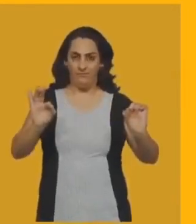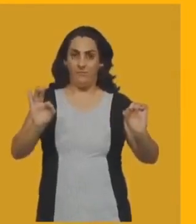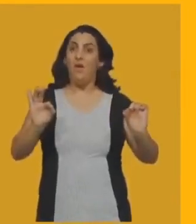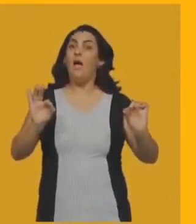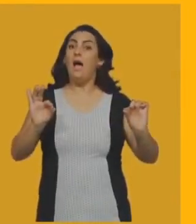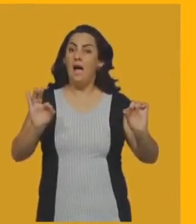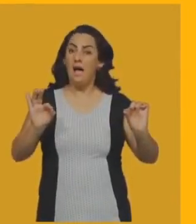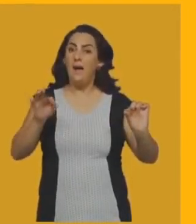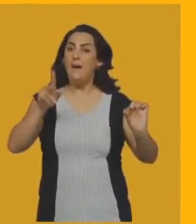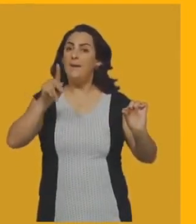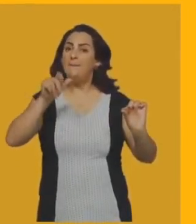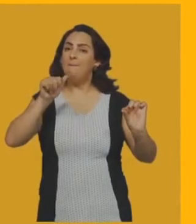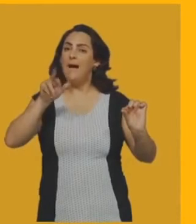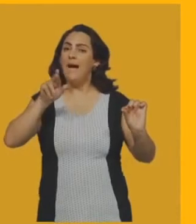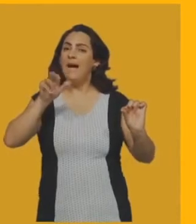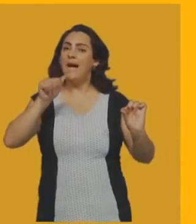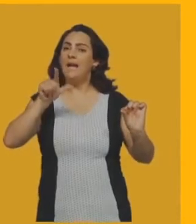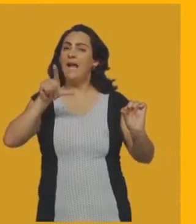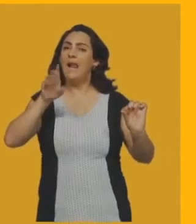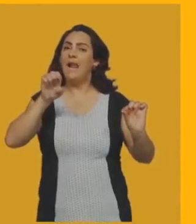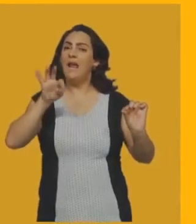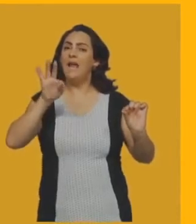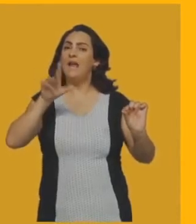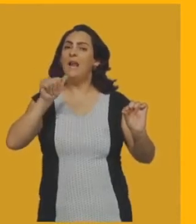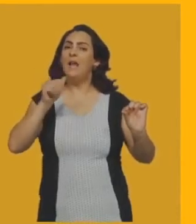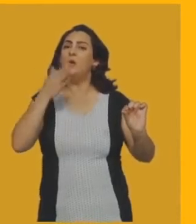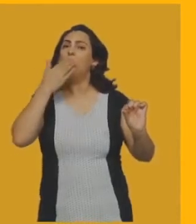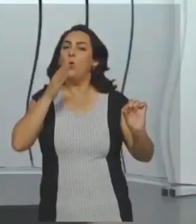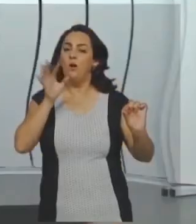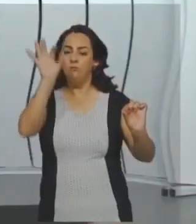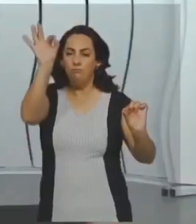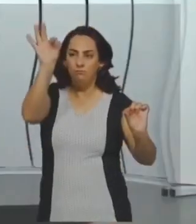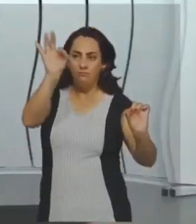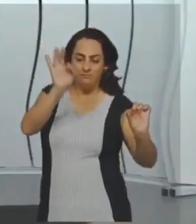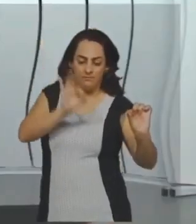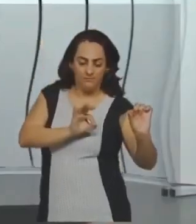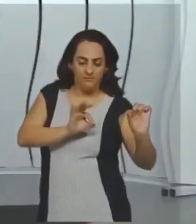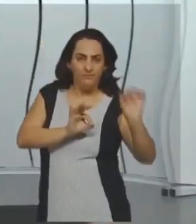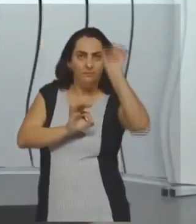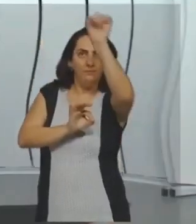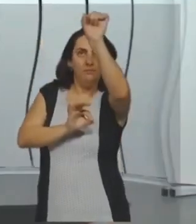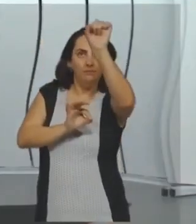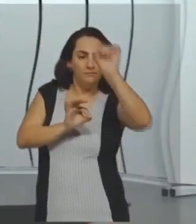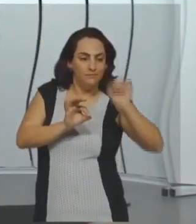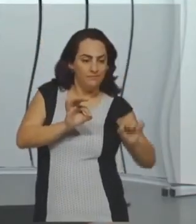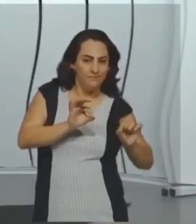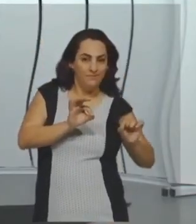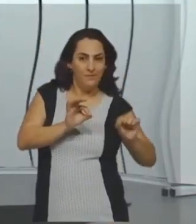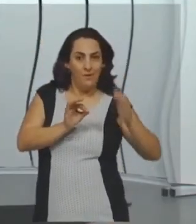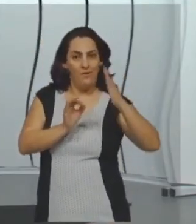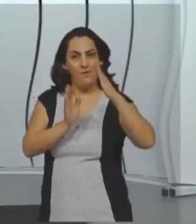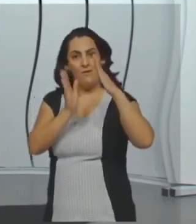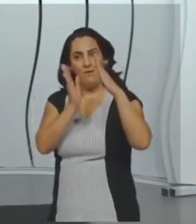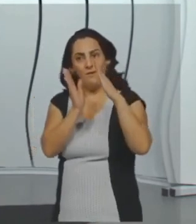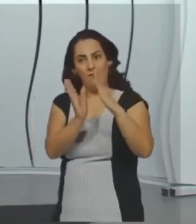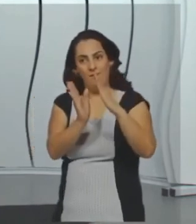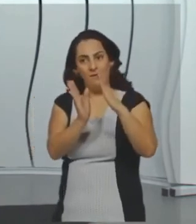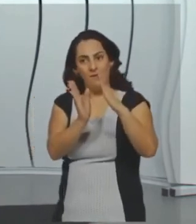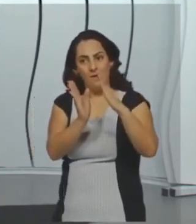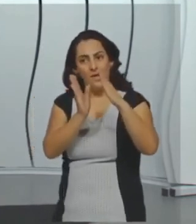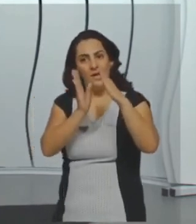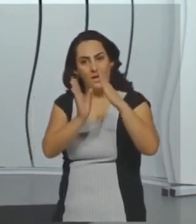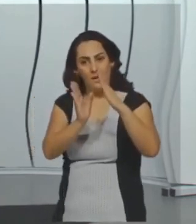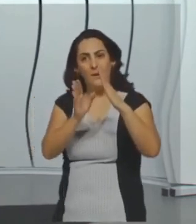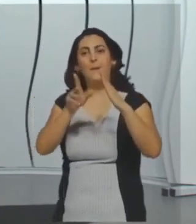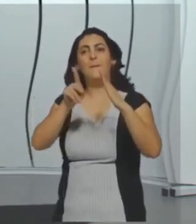são paralelas, cortada por uma reta transversal, né? Então, como que eu posso descobrir